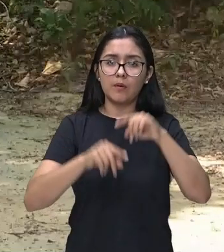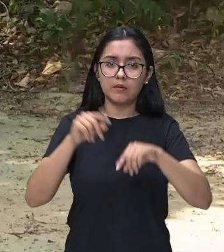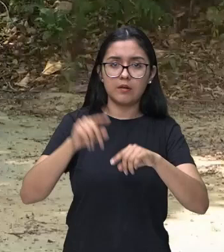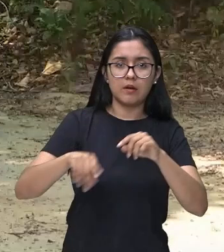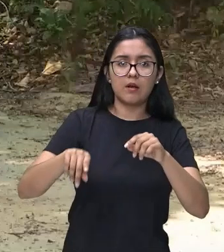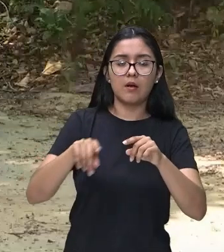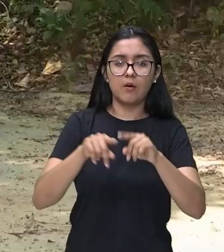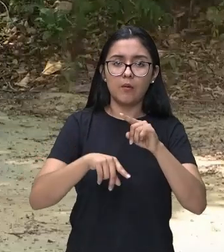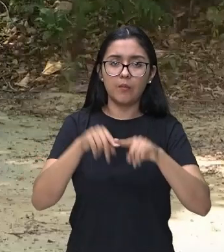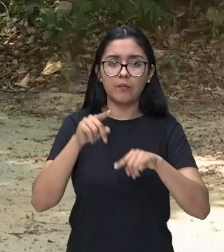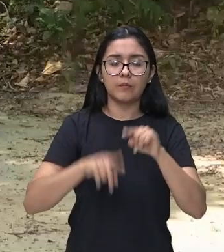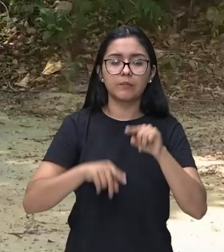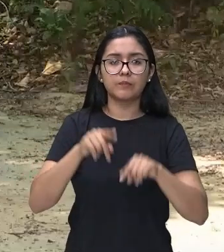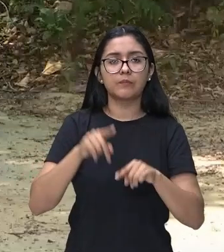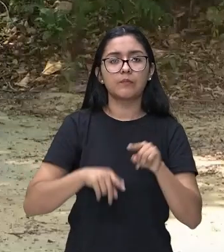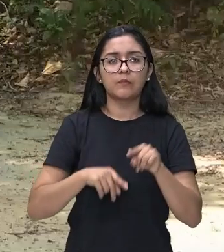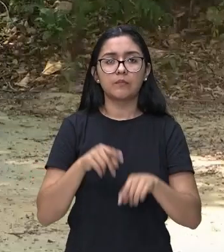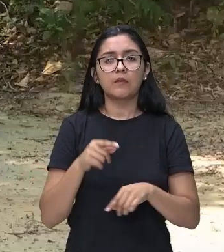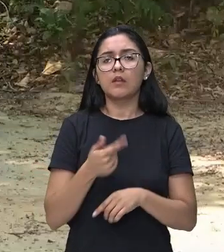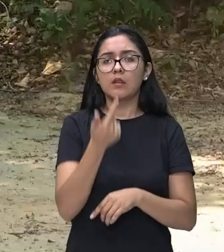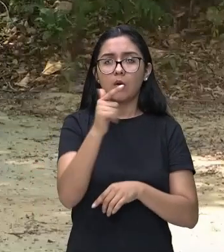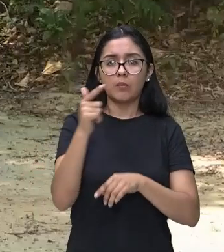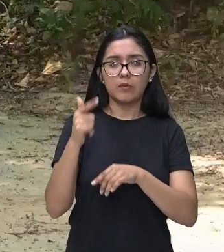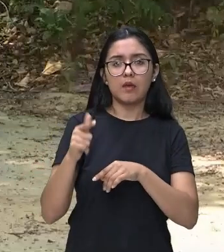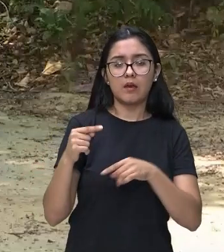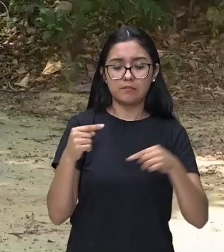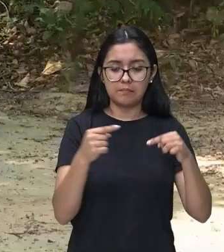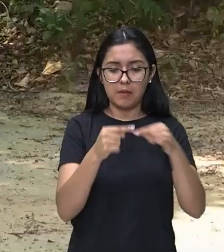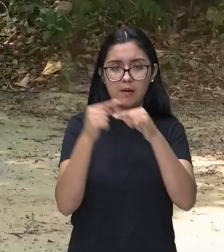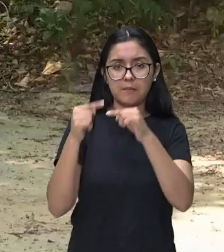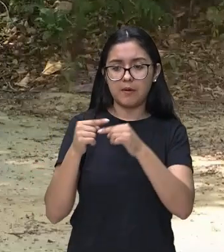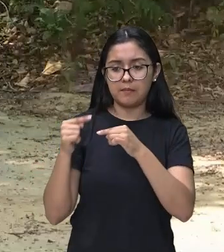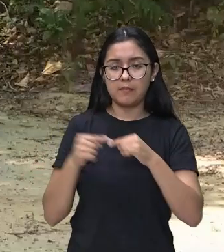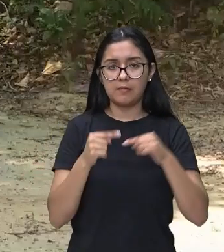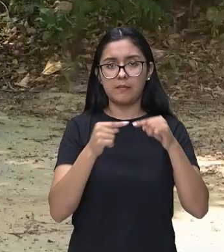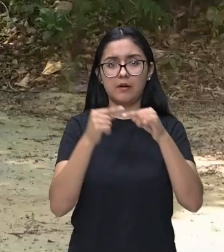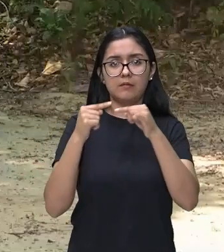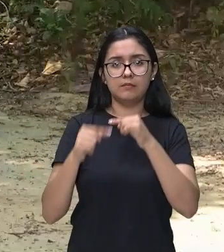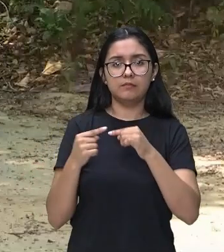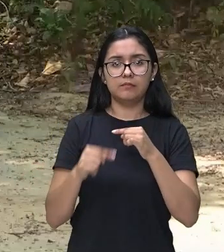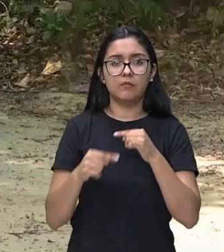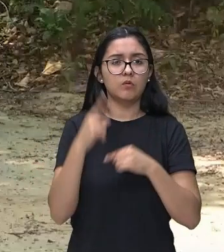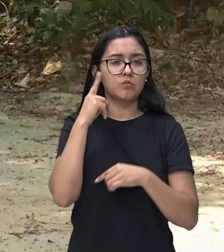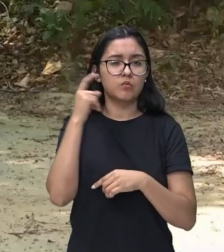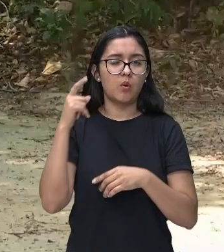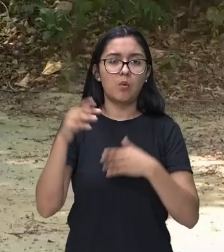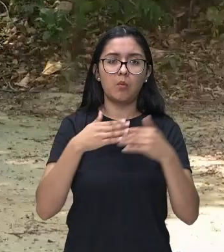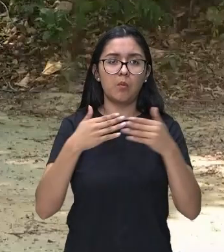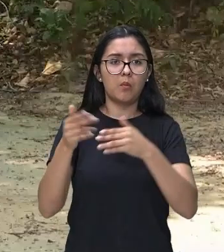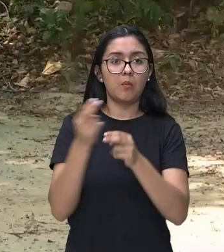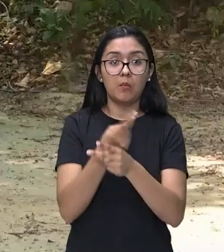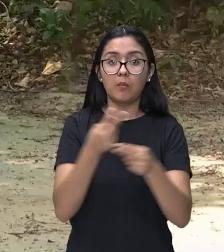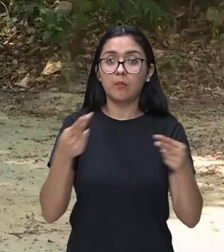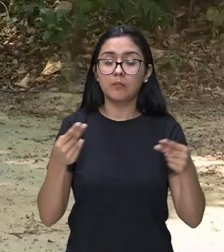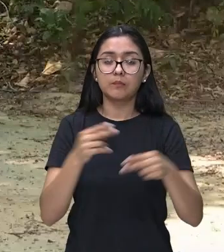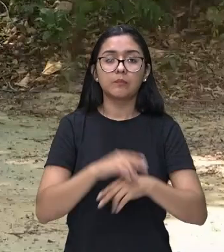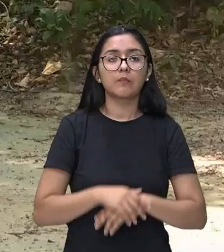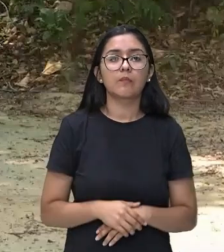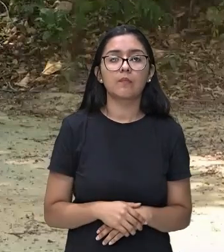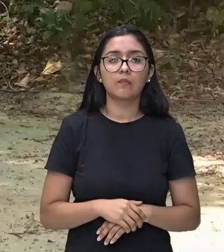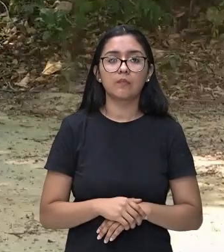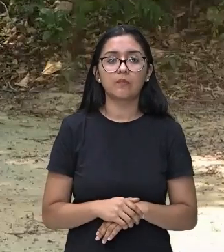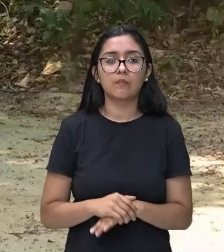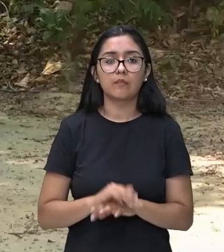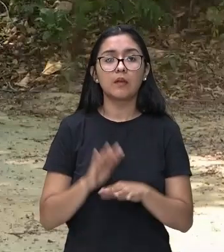irregulares, sem ordem e determinada, como os ruídos. Então, quando os ruídos, eles estão